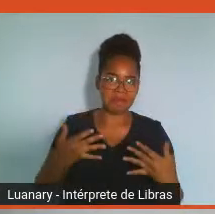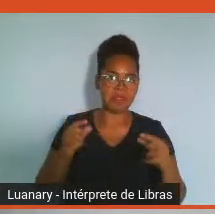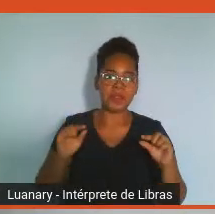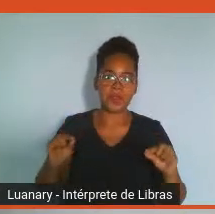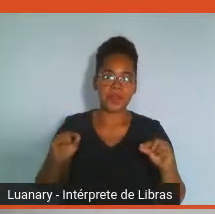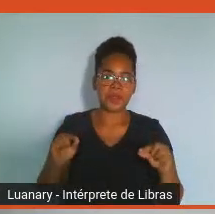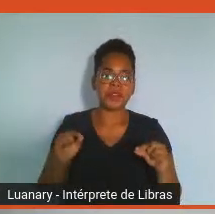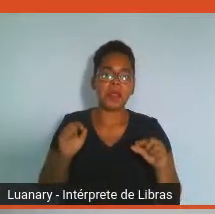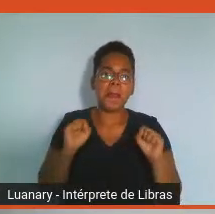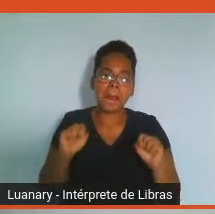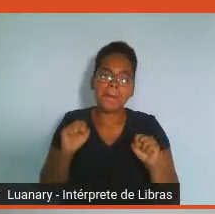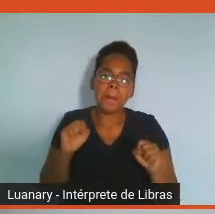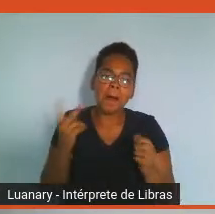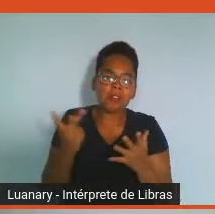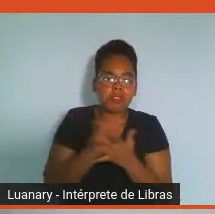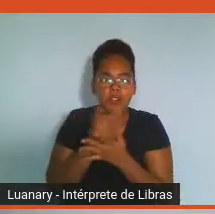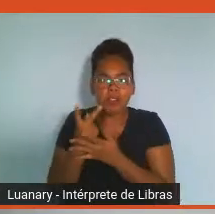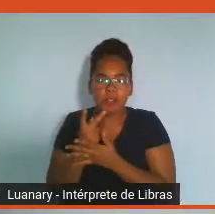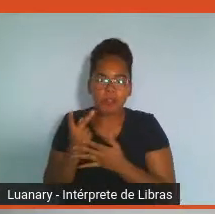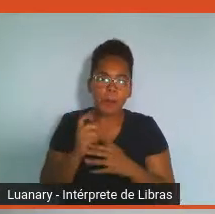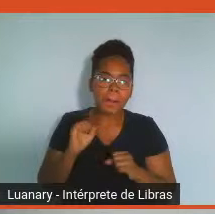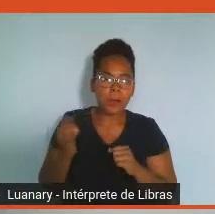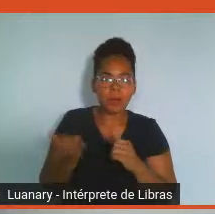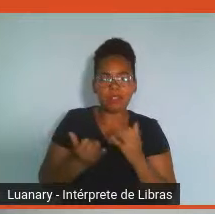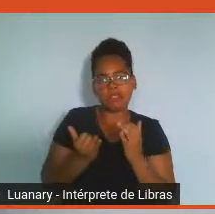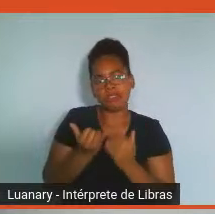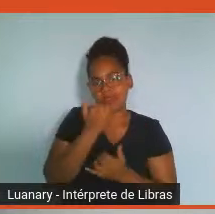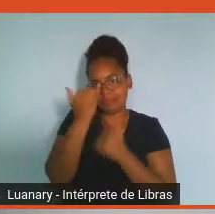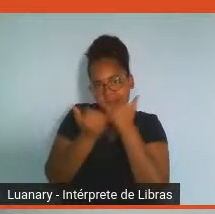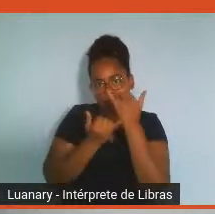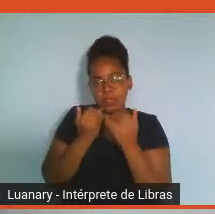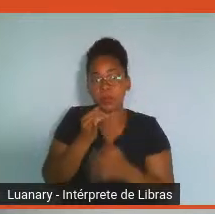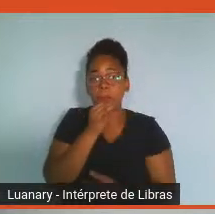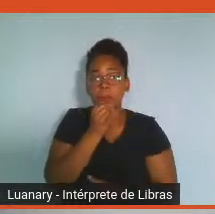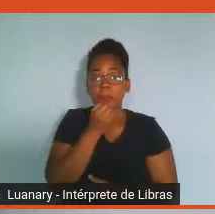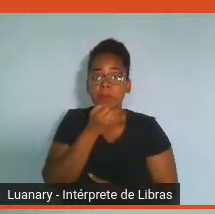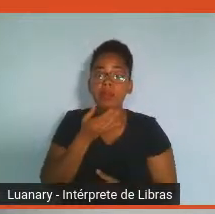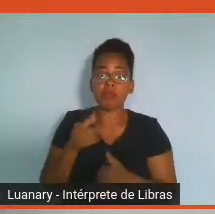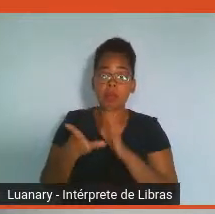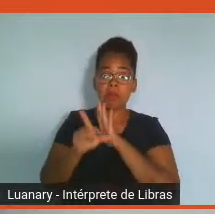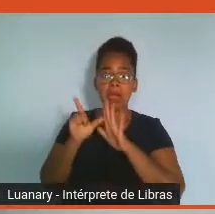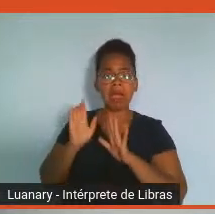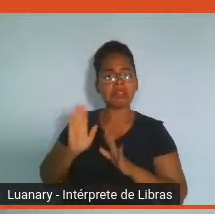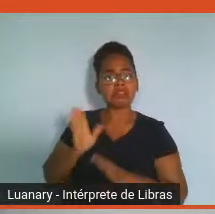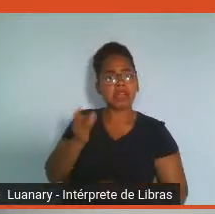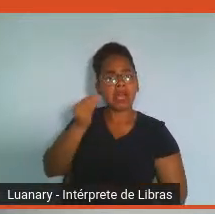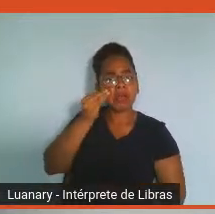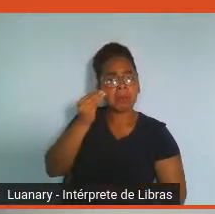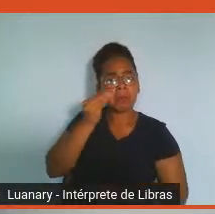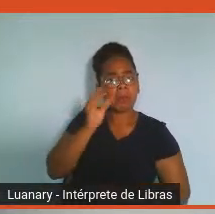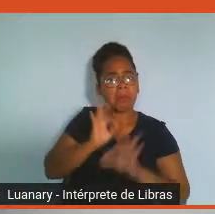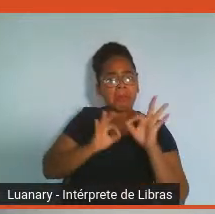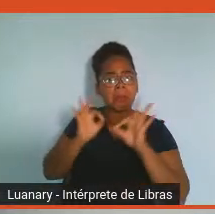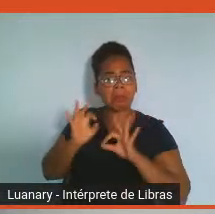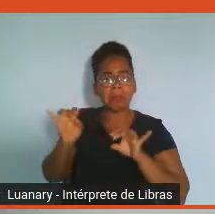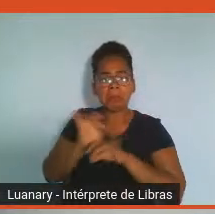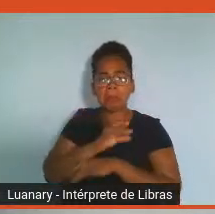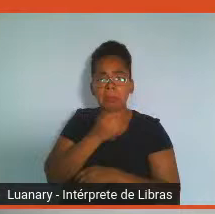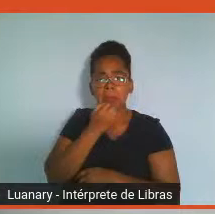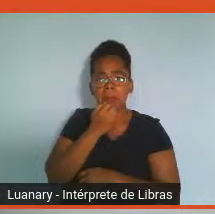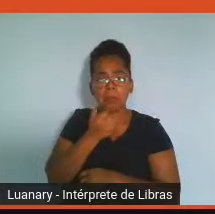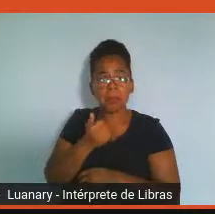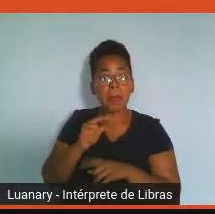normal, né? Testamos, fizemos todos os testes e realmente não